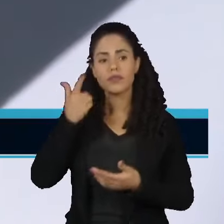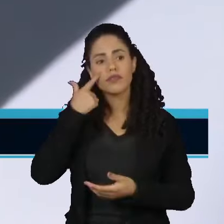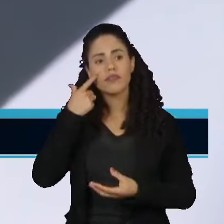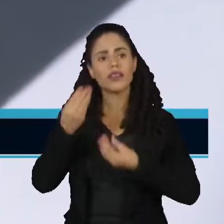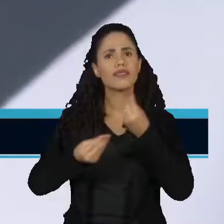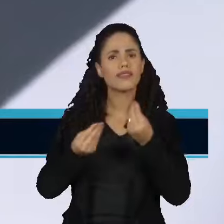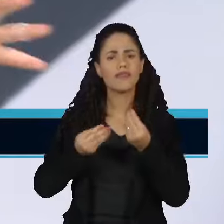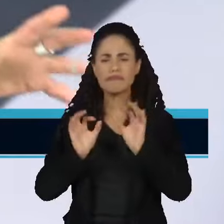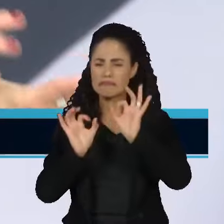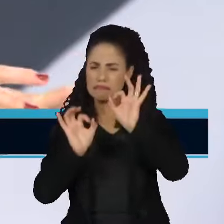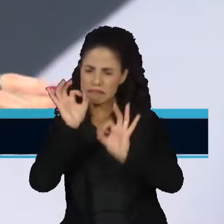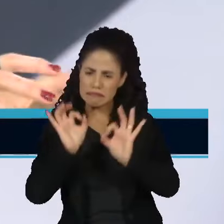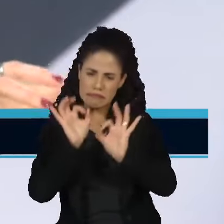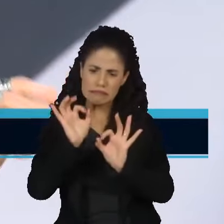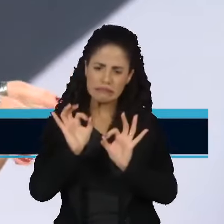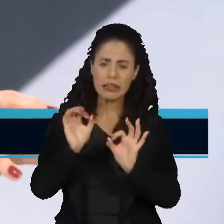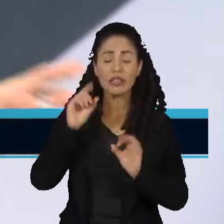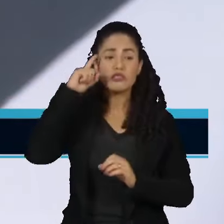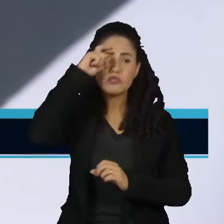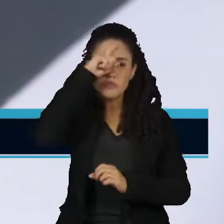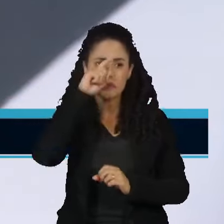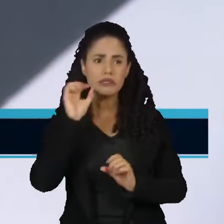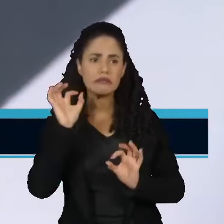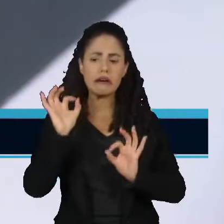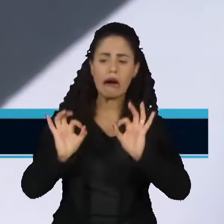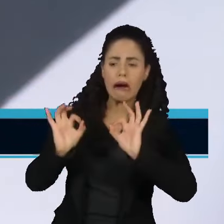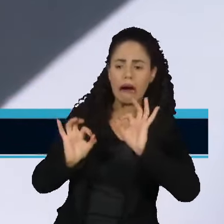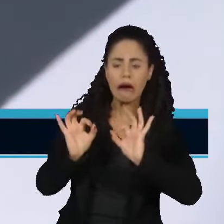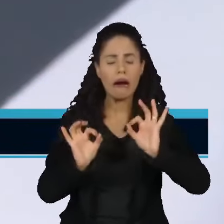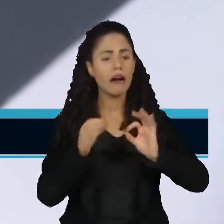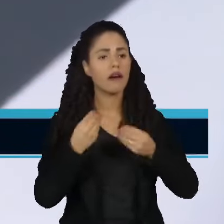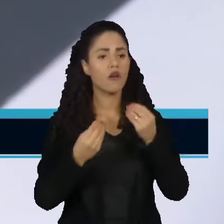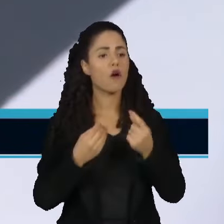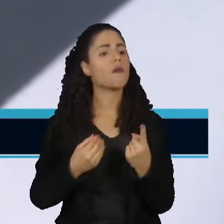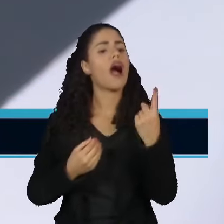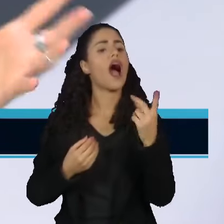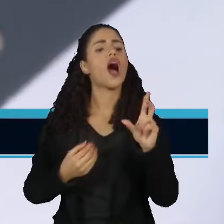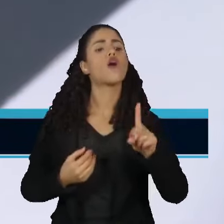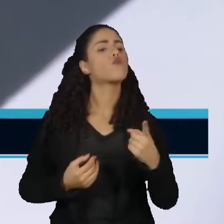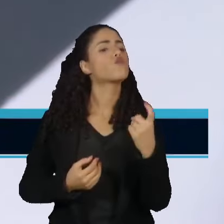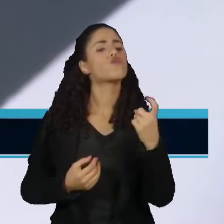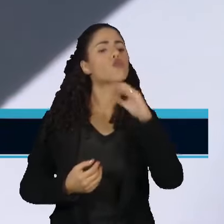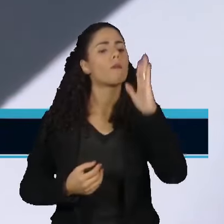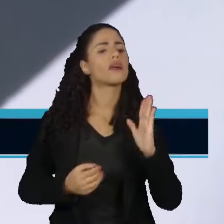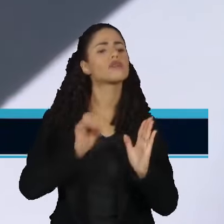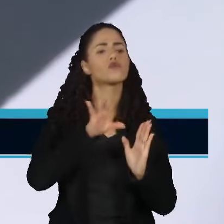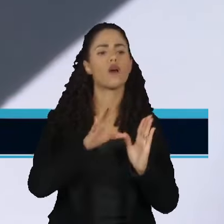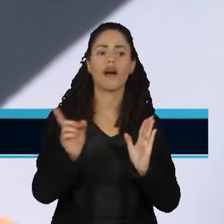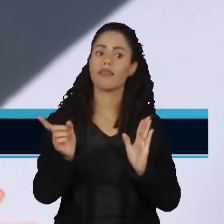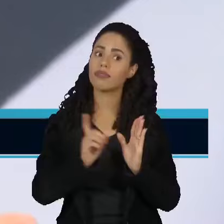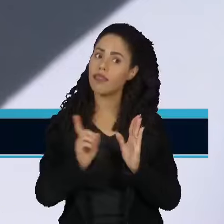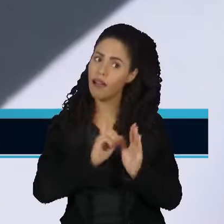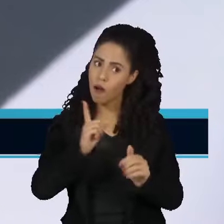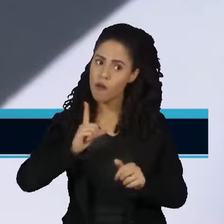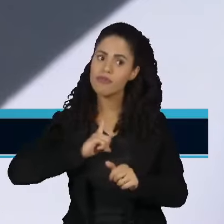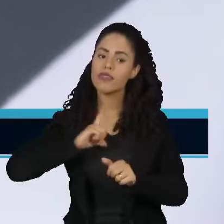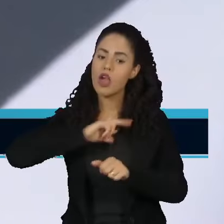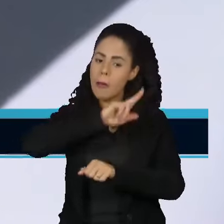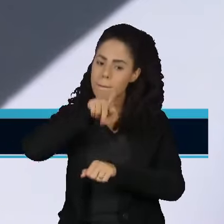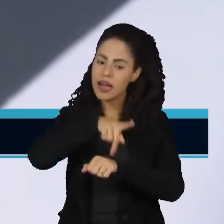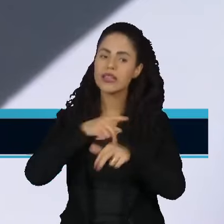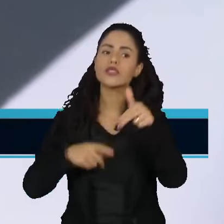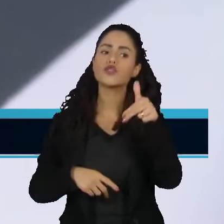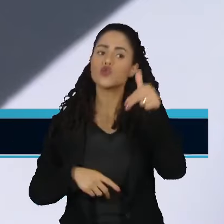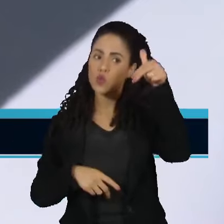é um quebra-cabeça complicado, porque tem responsabilidade lá, como é você vai jogar só a responsabilidade para o Brasil? Ao mesmo tempo que sim, é importante que se diga, é preciso